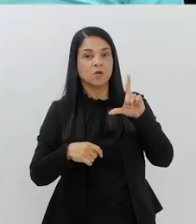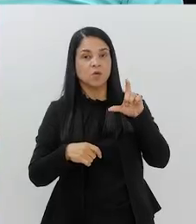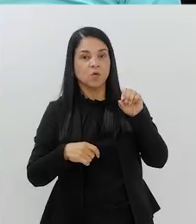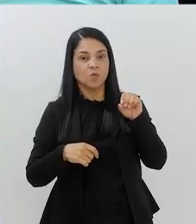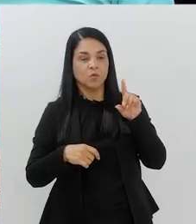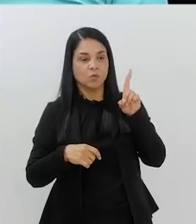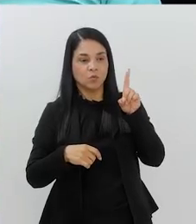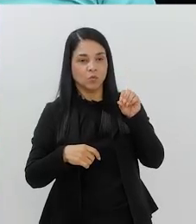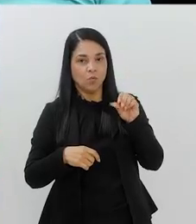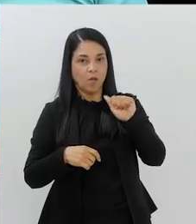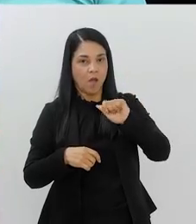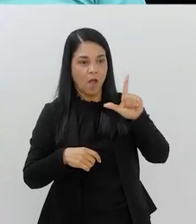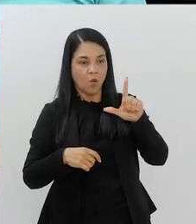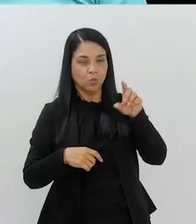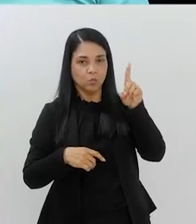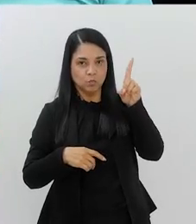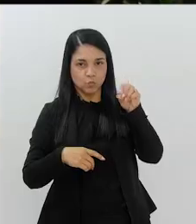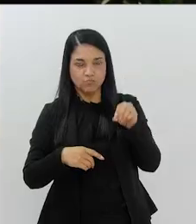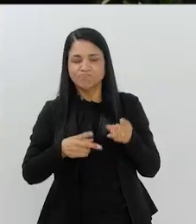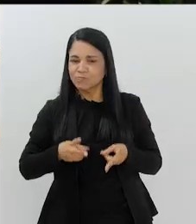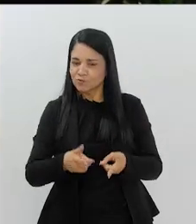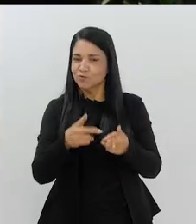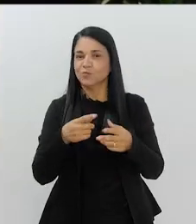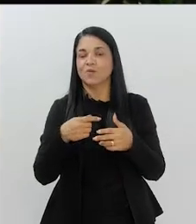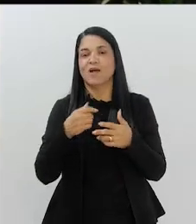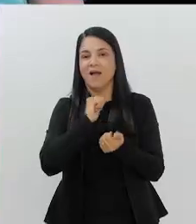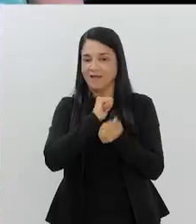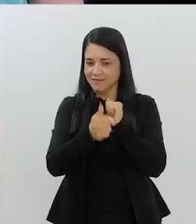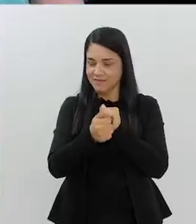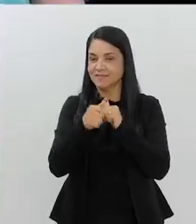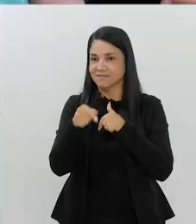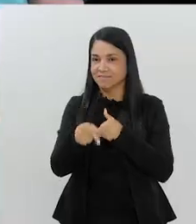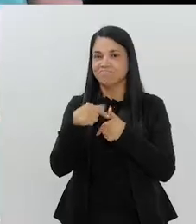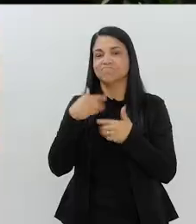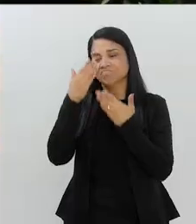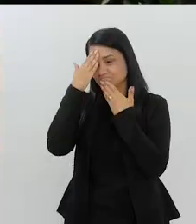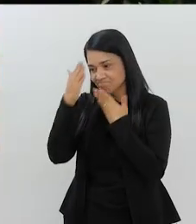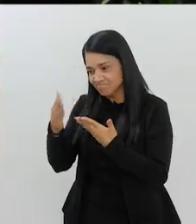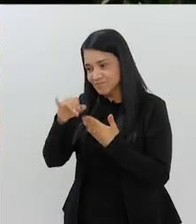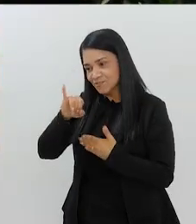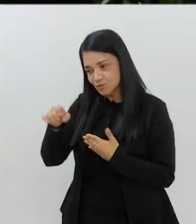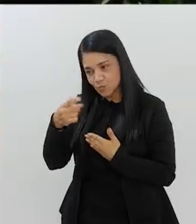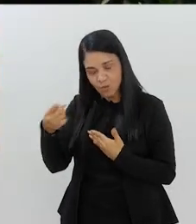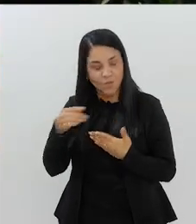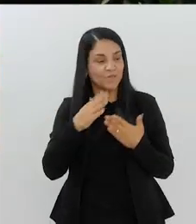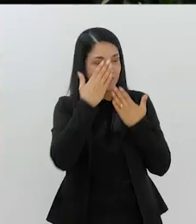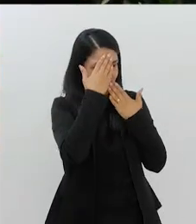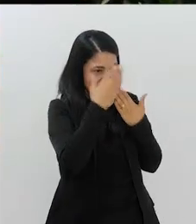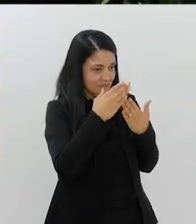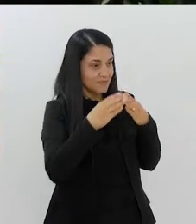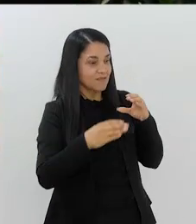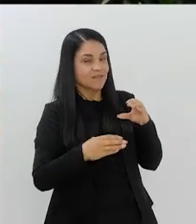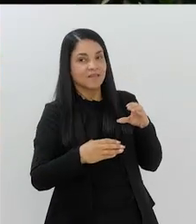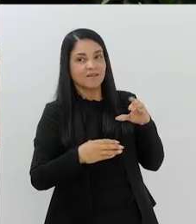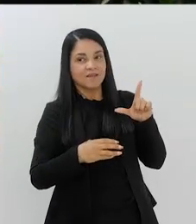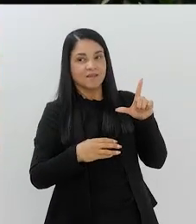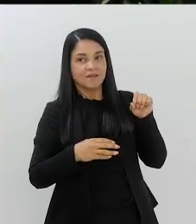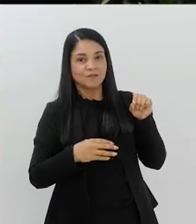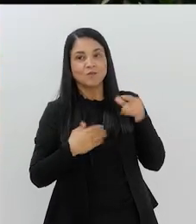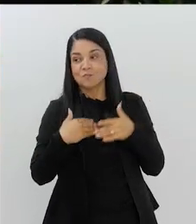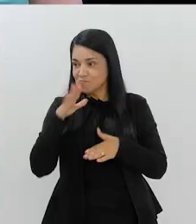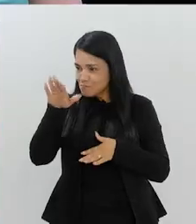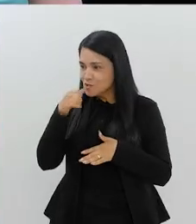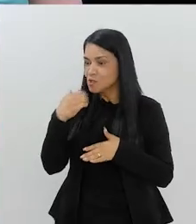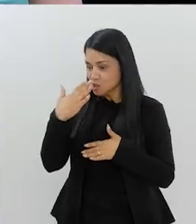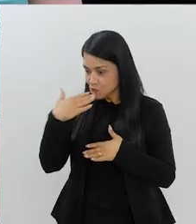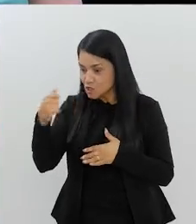Silva, como ex-atleta, e para mim continua sendo atleta. Então, eu quero agradecer a você, João, a tua participação, a você, Clodoaldo.